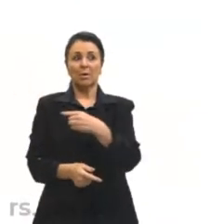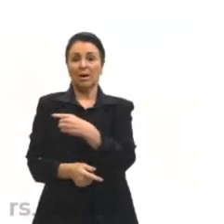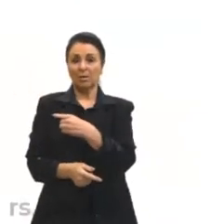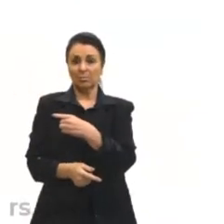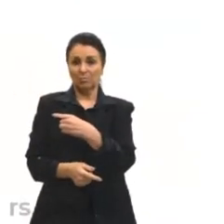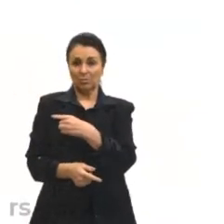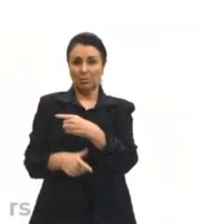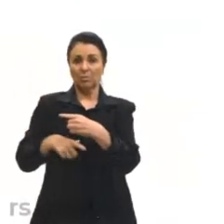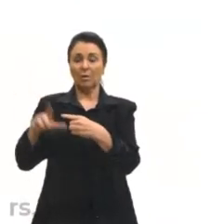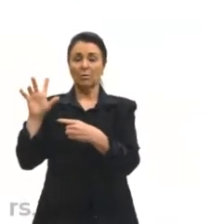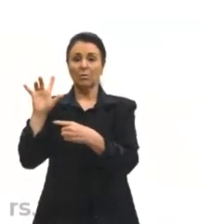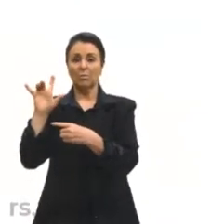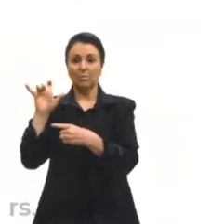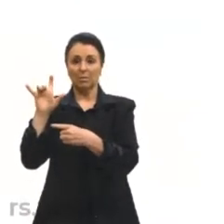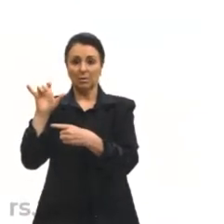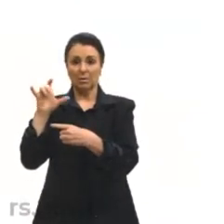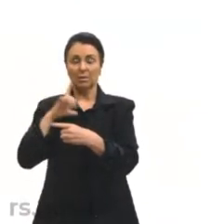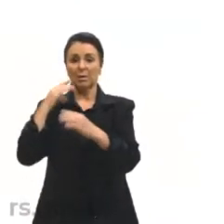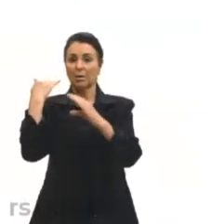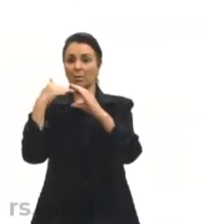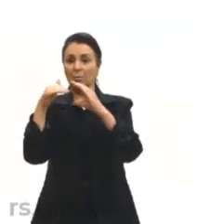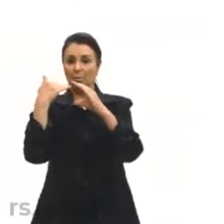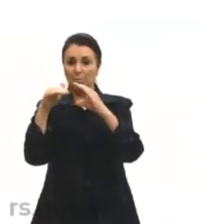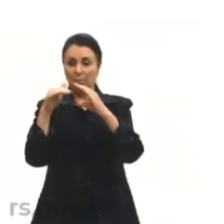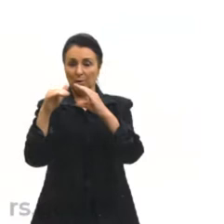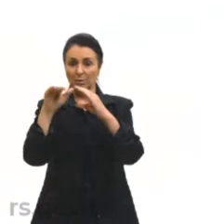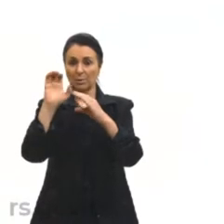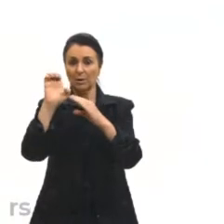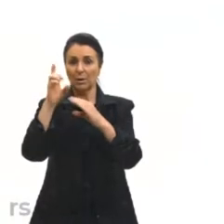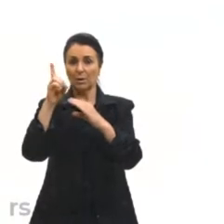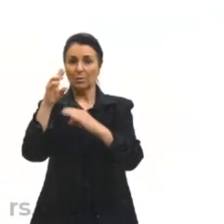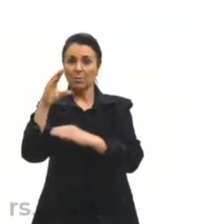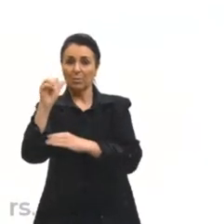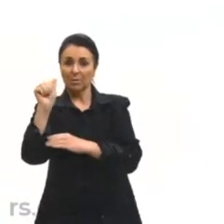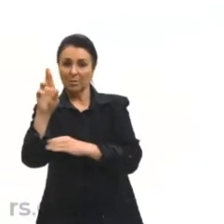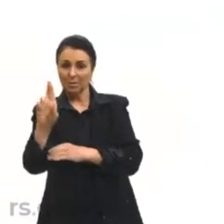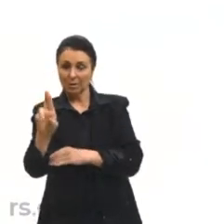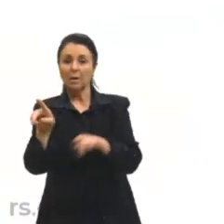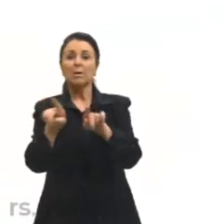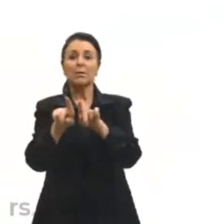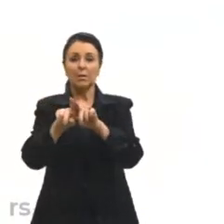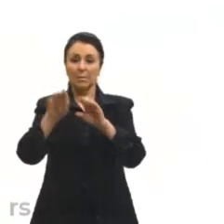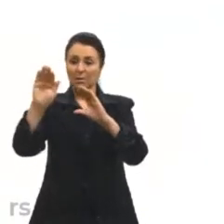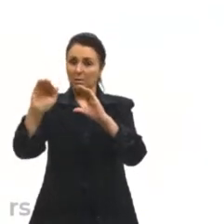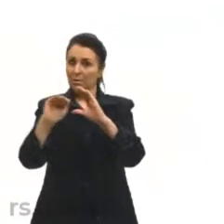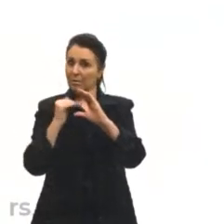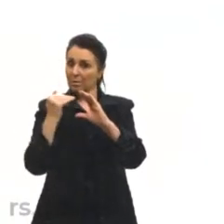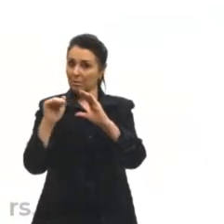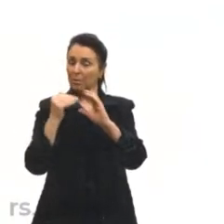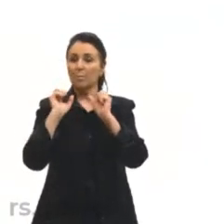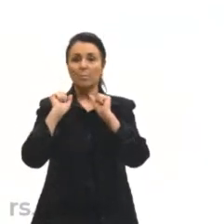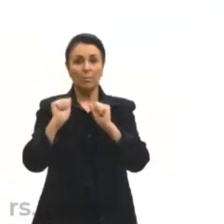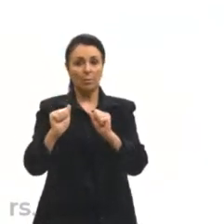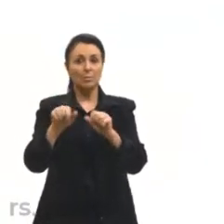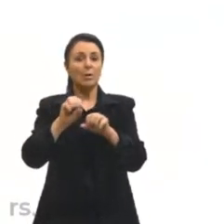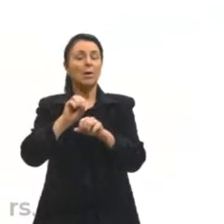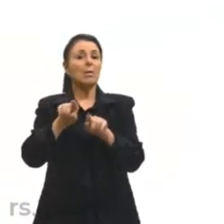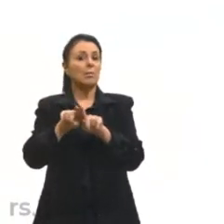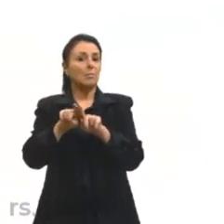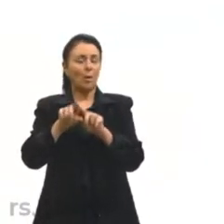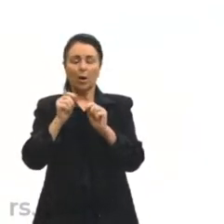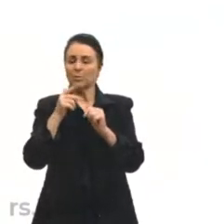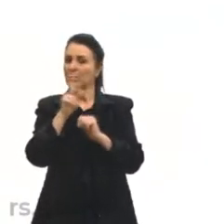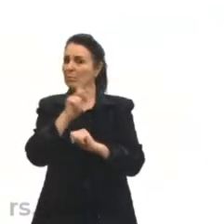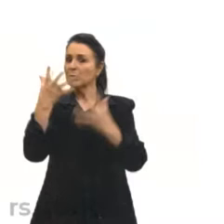Instagram, têm o meu e-mail do Educar, caso vocês queiram acompanhar também o que eu posto ali no Instagram, ou mandar alguma